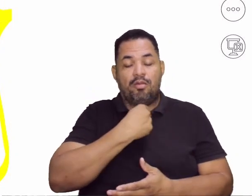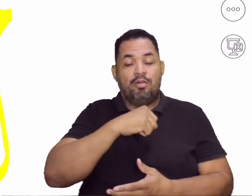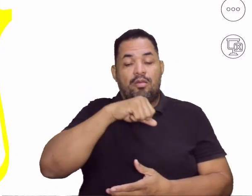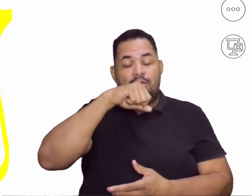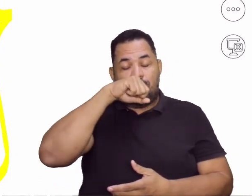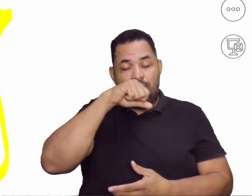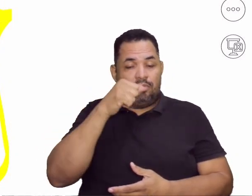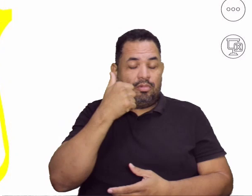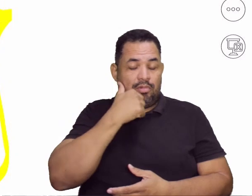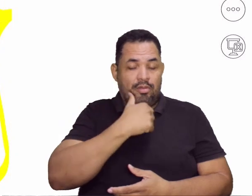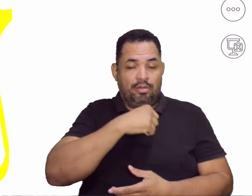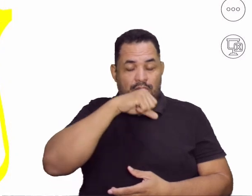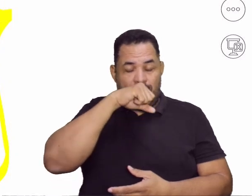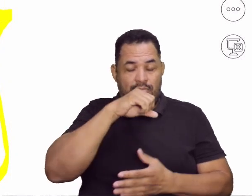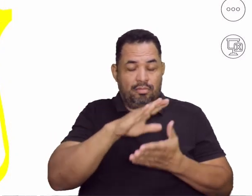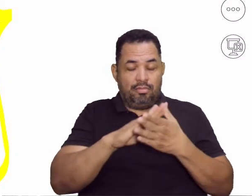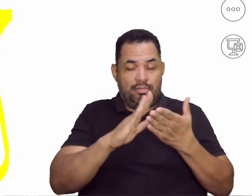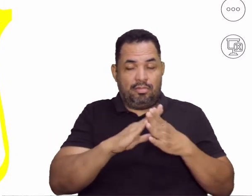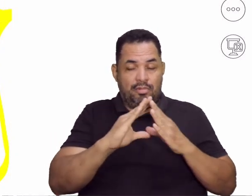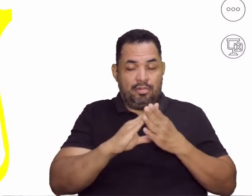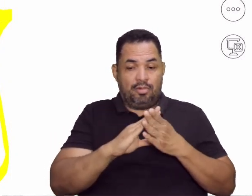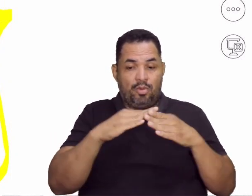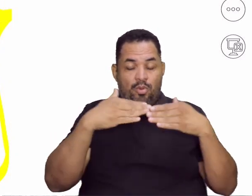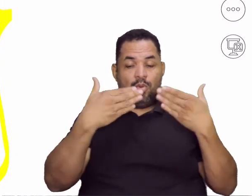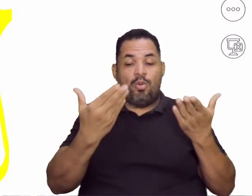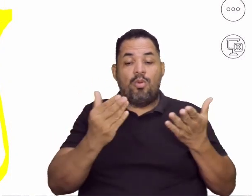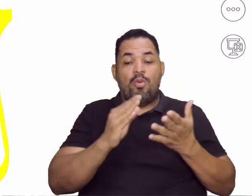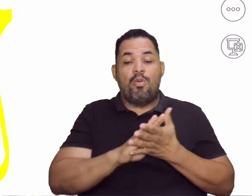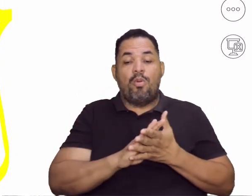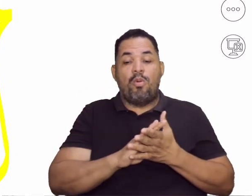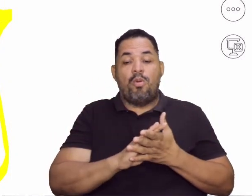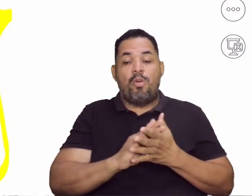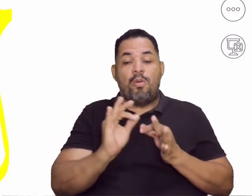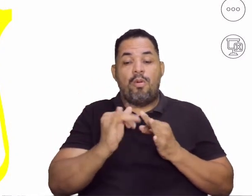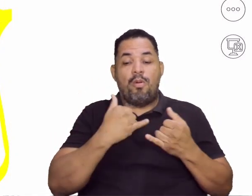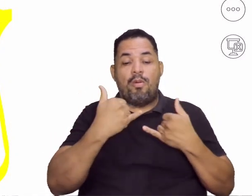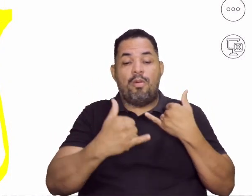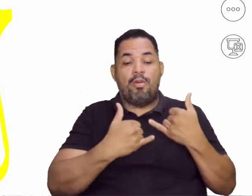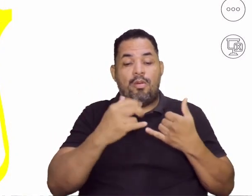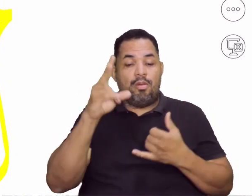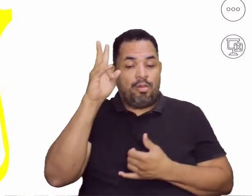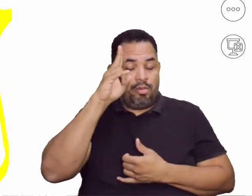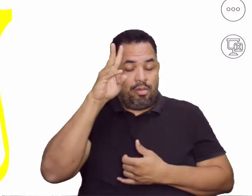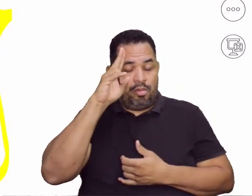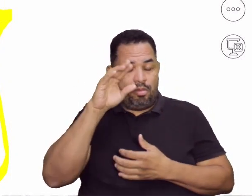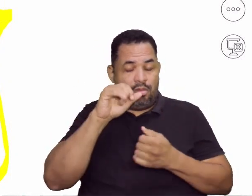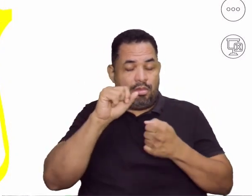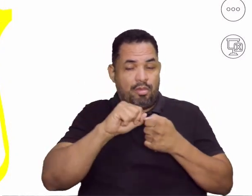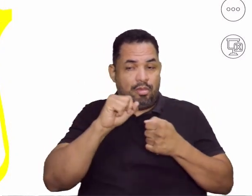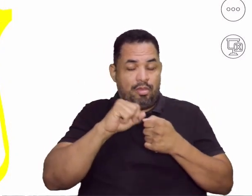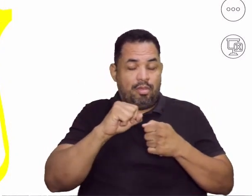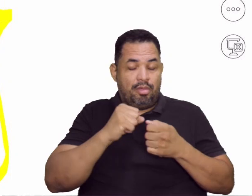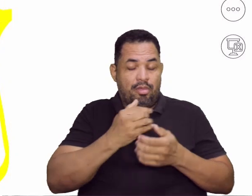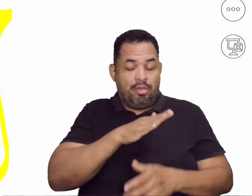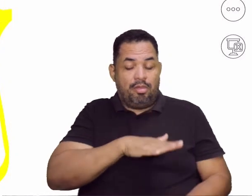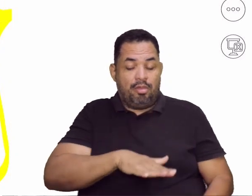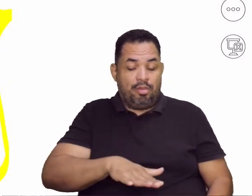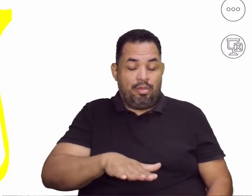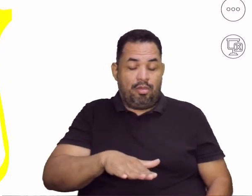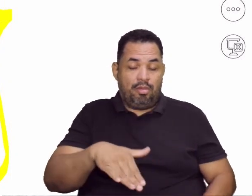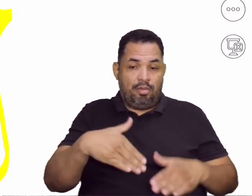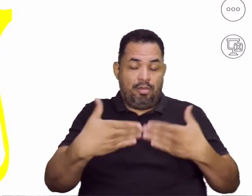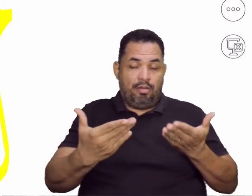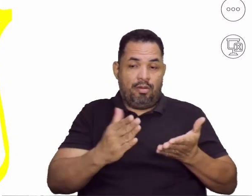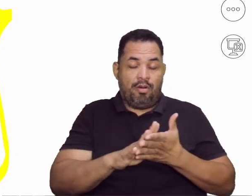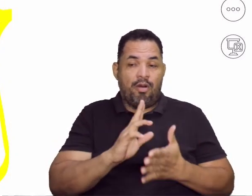seus avós, seus tios, seus parentes, quais jogos eles se recordam de ter realizado quando criança? E